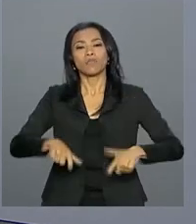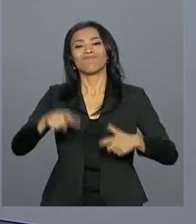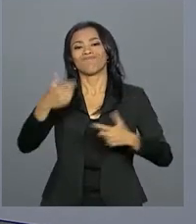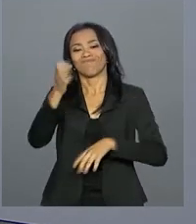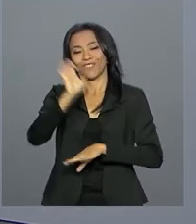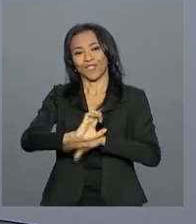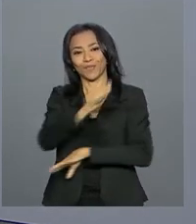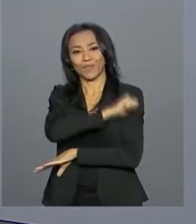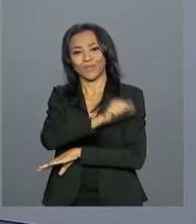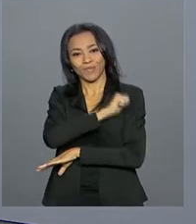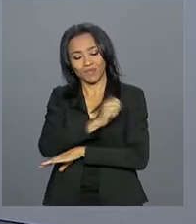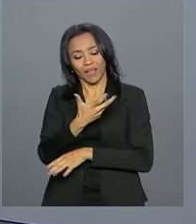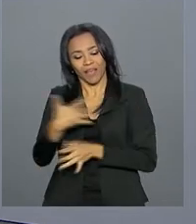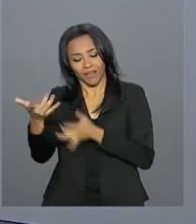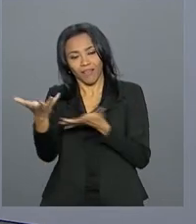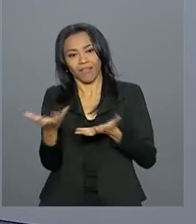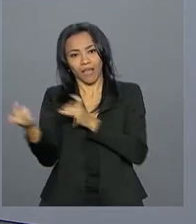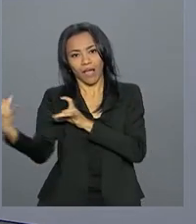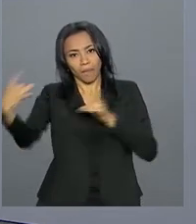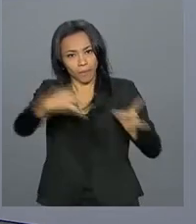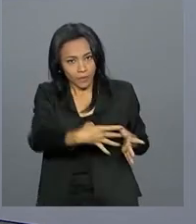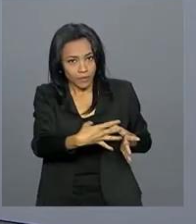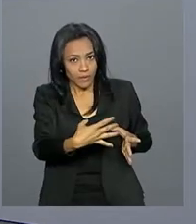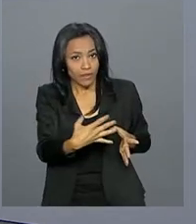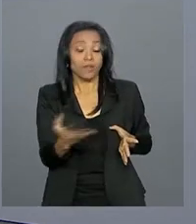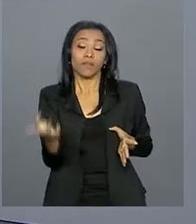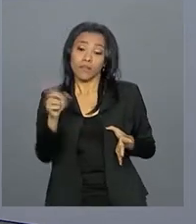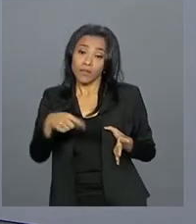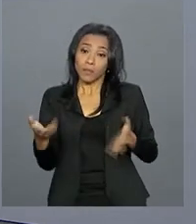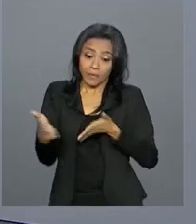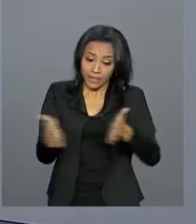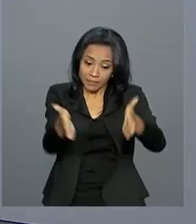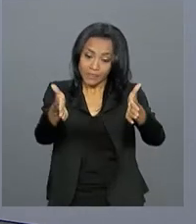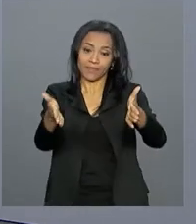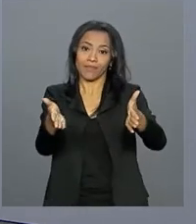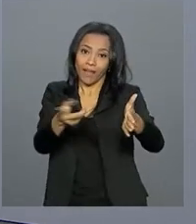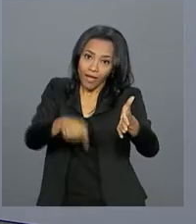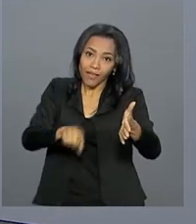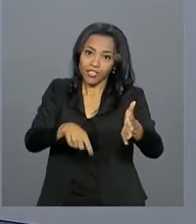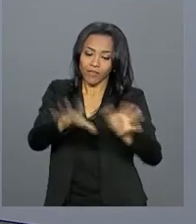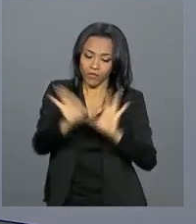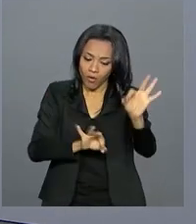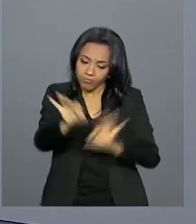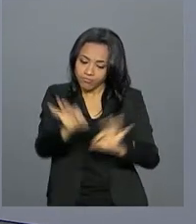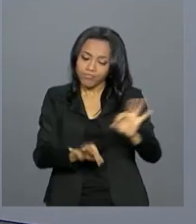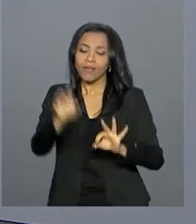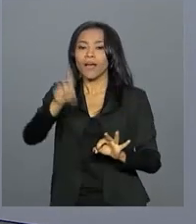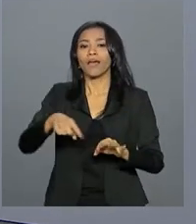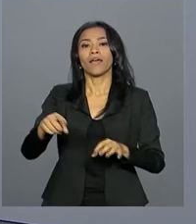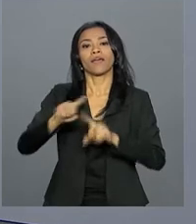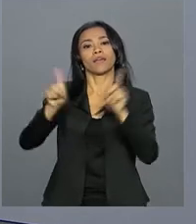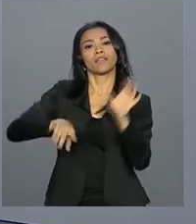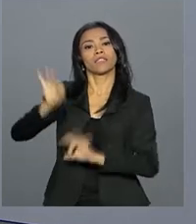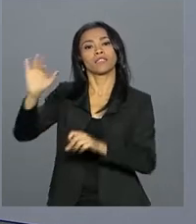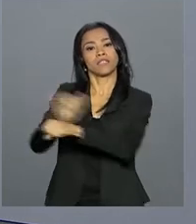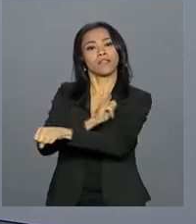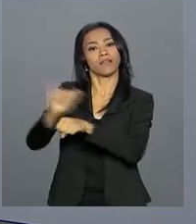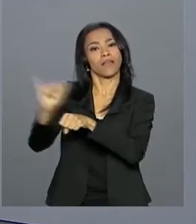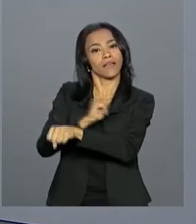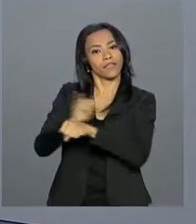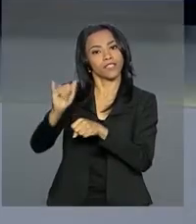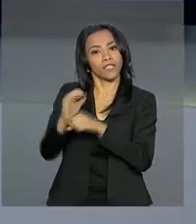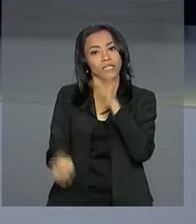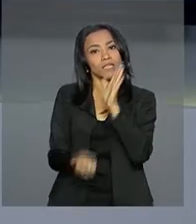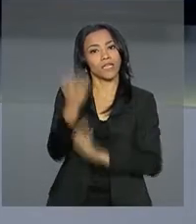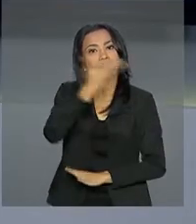deixar para trás. E o caminho para trazer de volta já foi traçado. É o plano estratégico criado pelo Gabinete de Intervenção